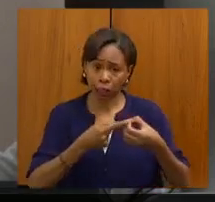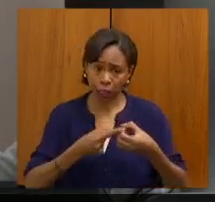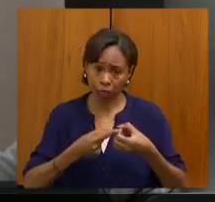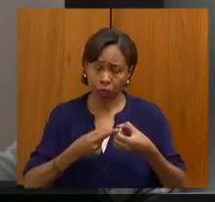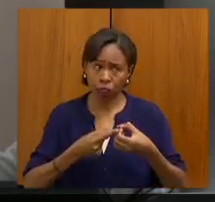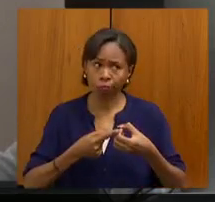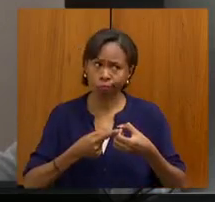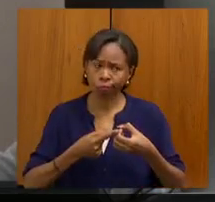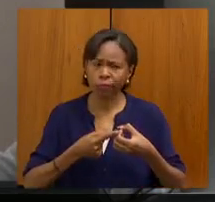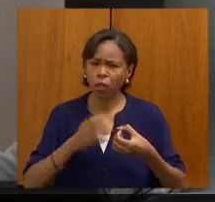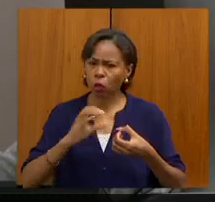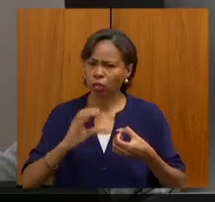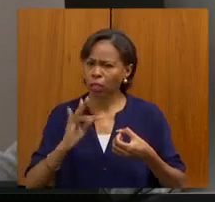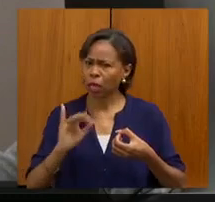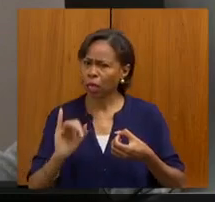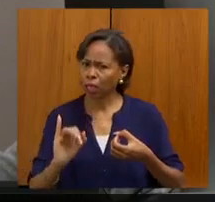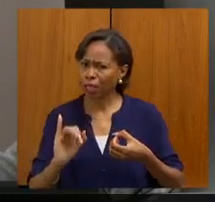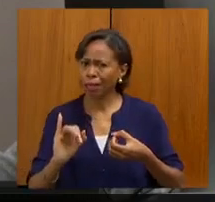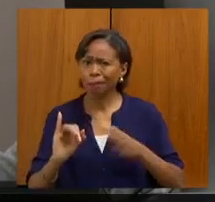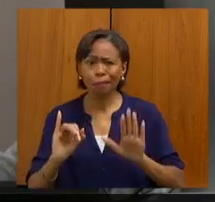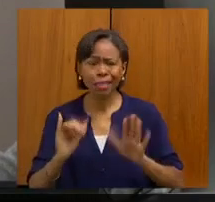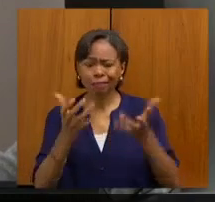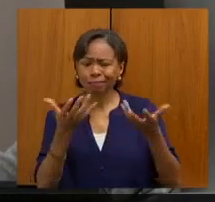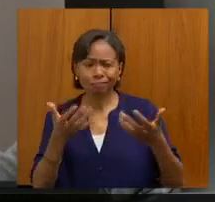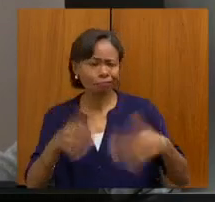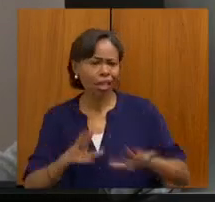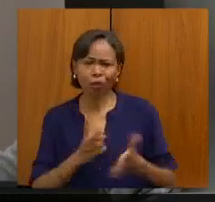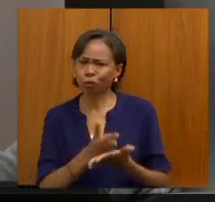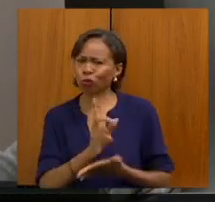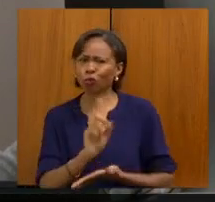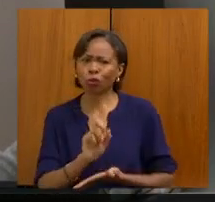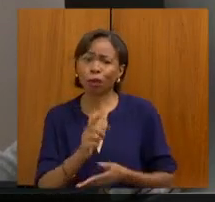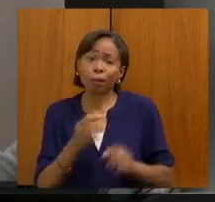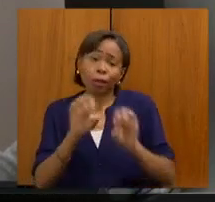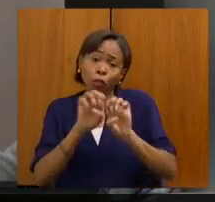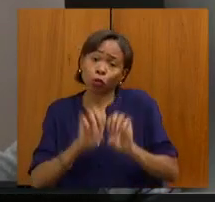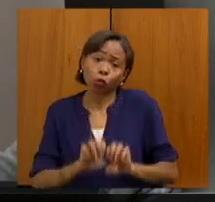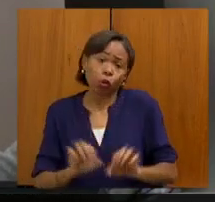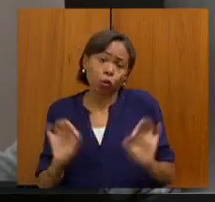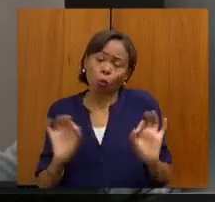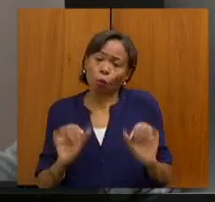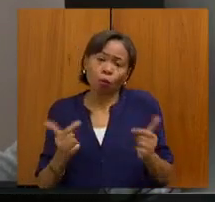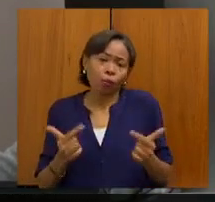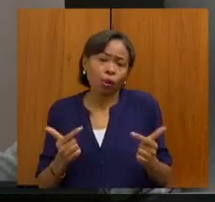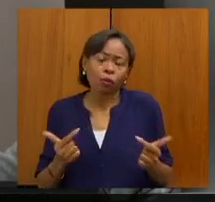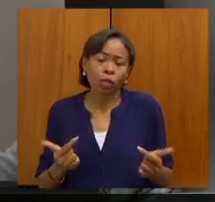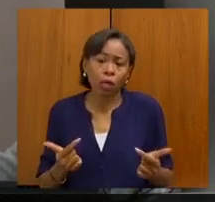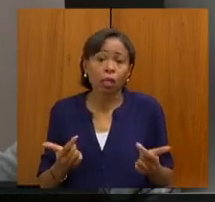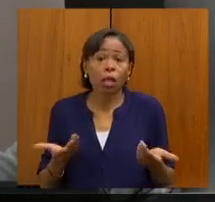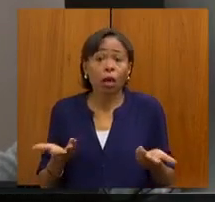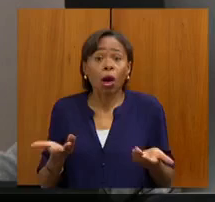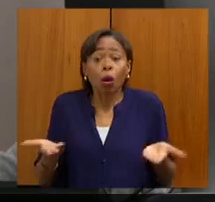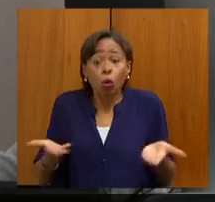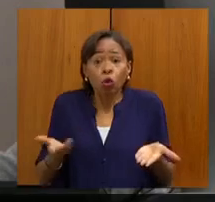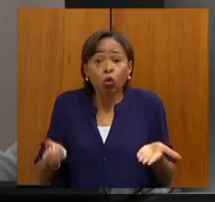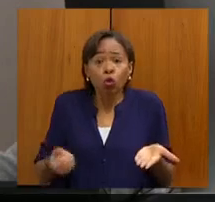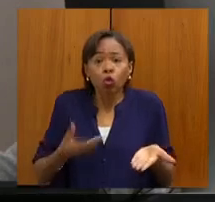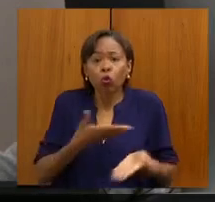mantê-los ou não terão estrutura para mantê-los, e nós teremos uma nova redistribuição de CTIs em Minas Gerais.